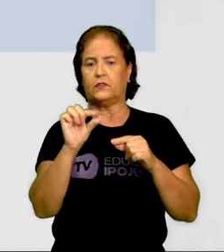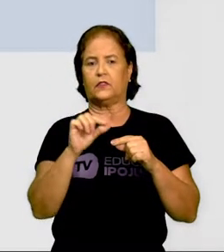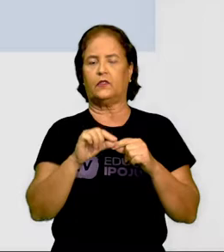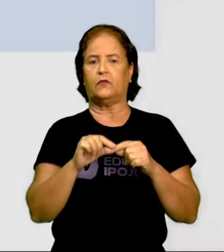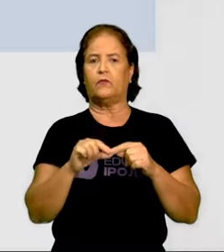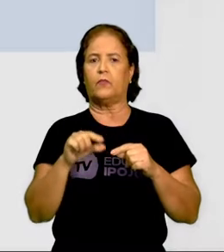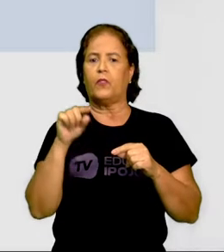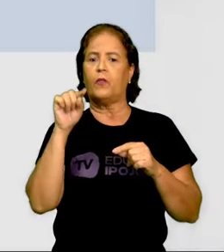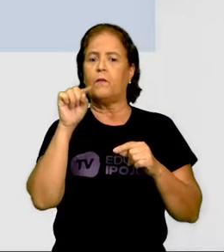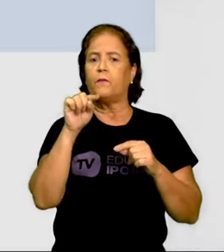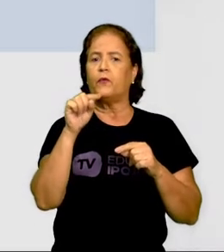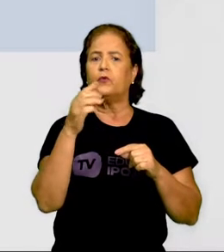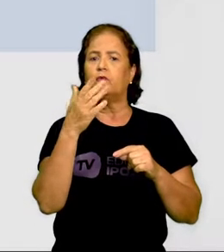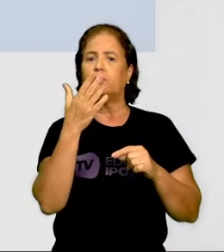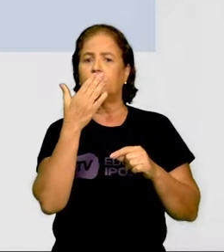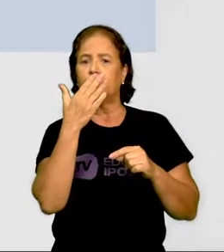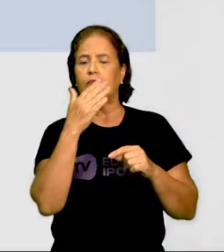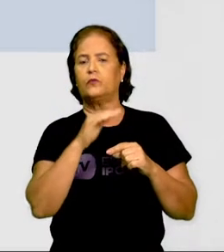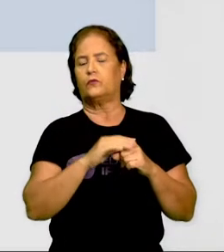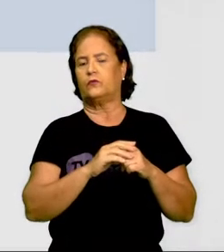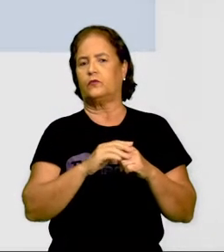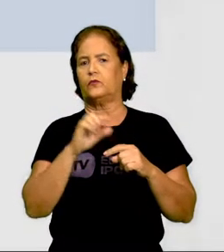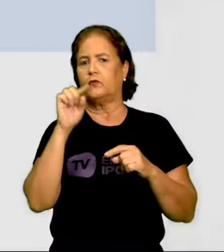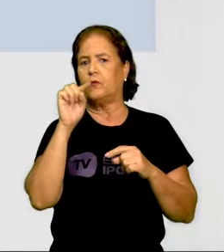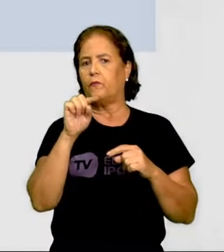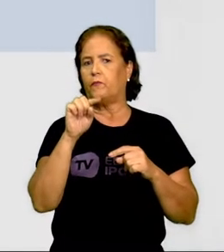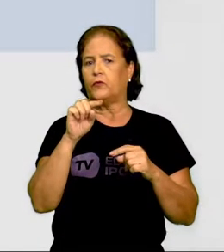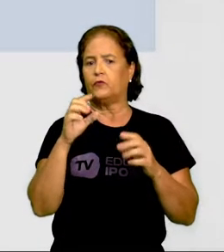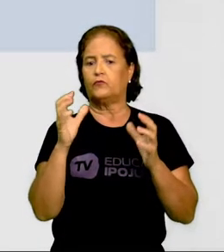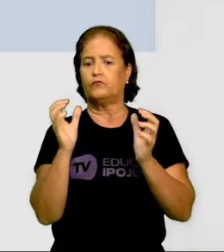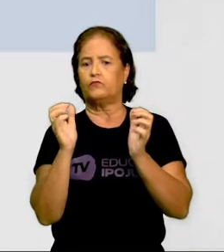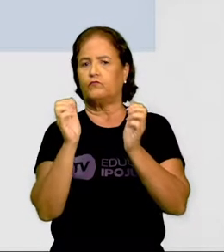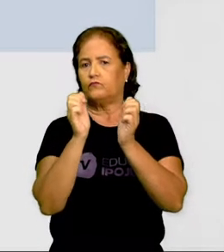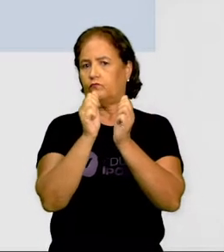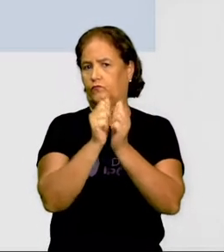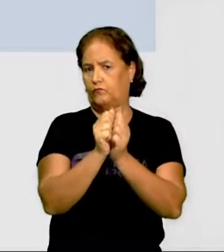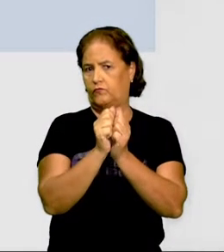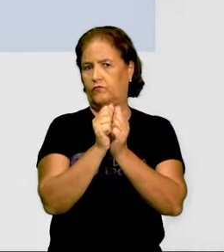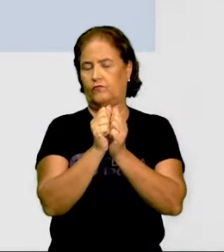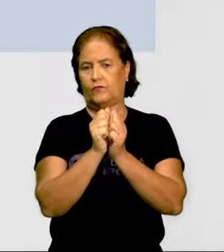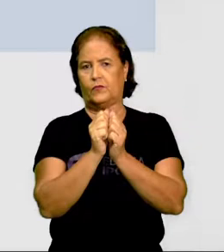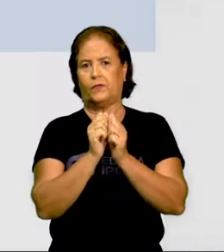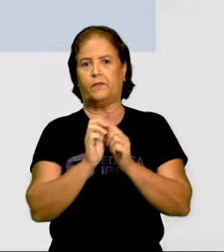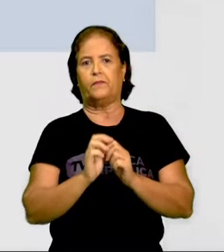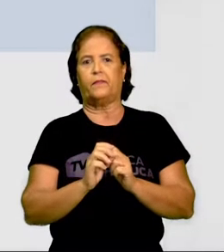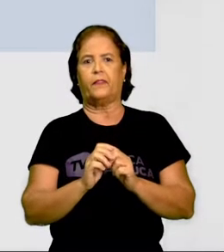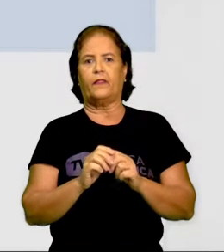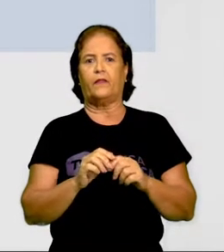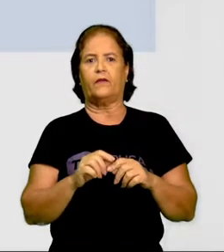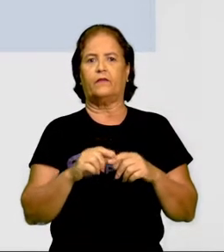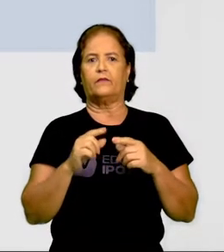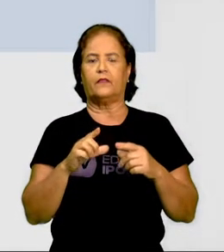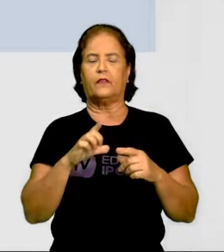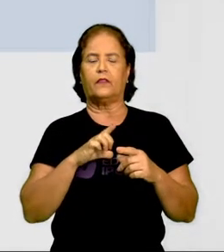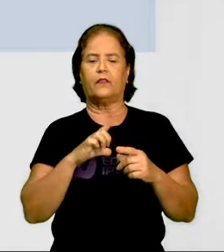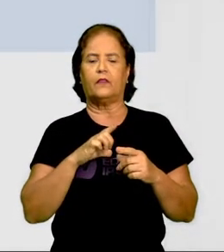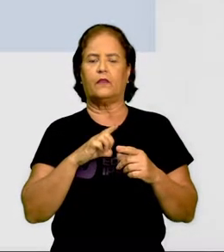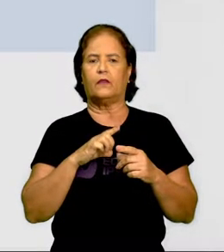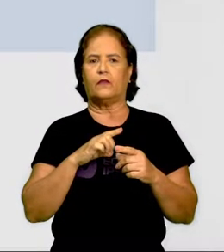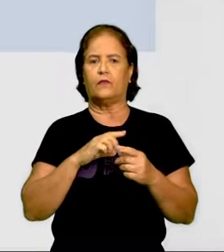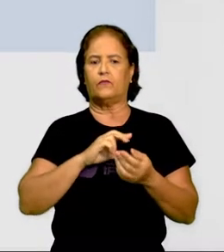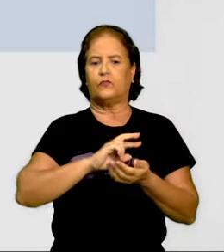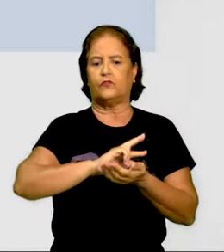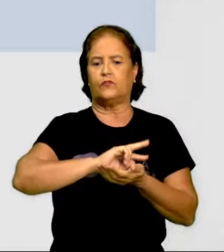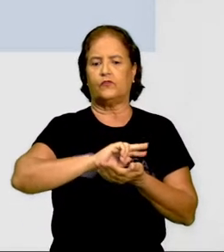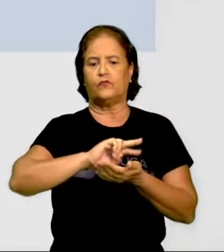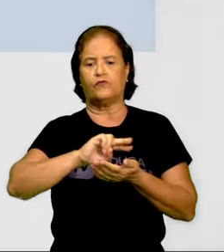pontos coloridos e pontos agrupados. Então, nós temos aqui uma